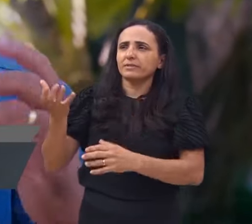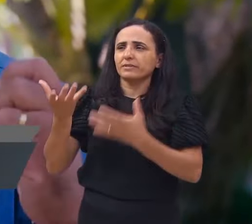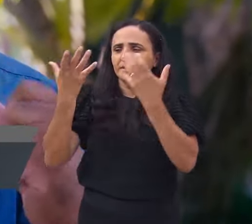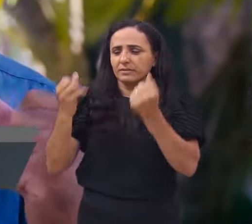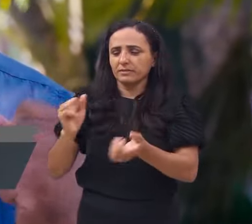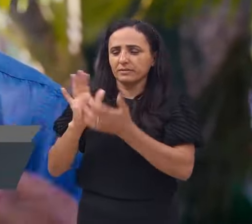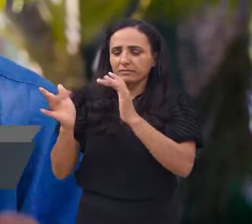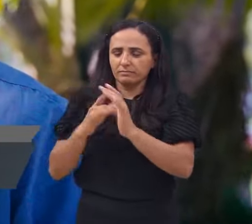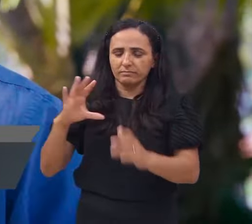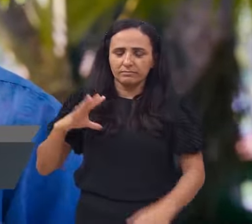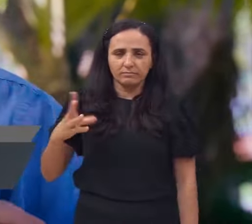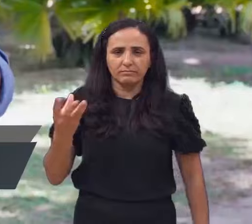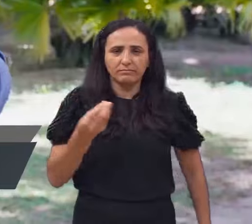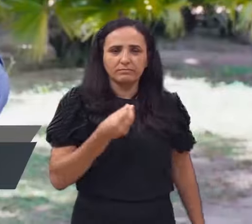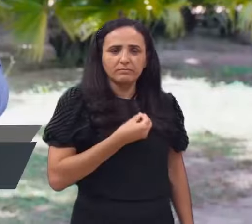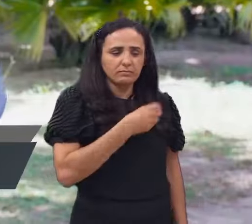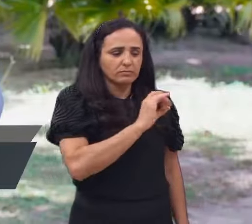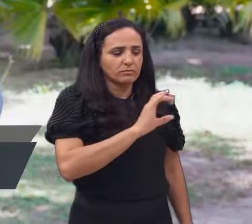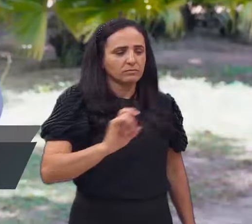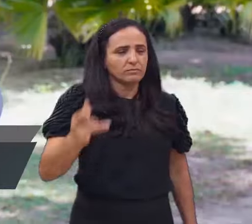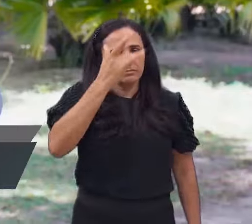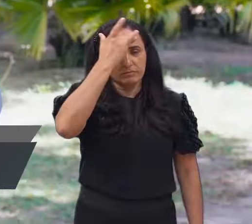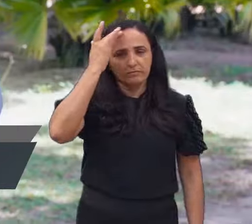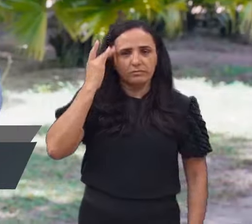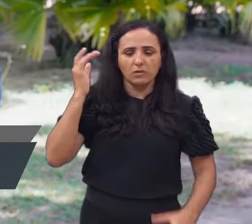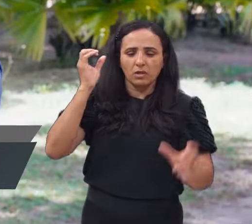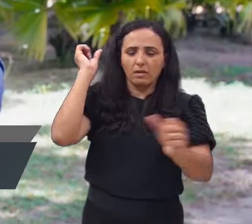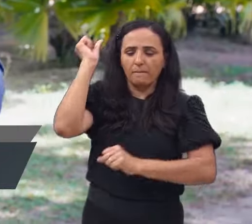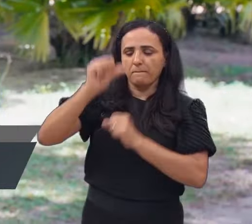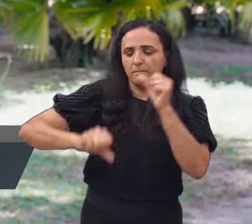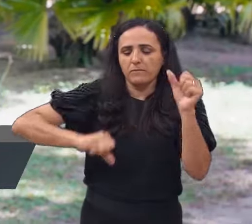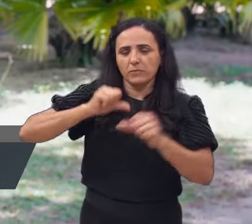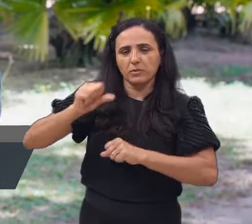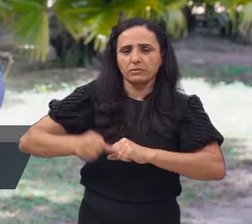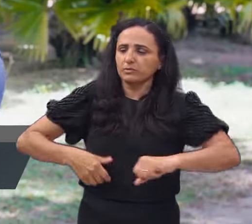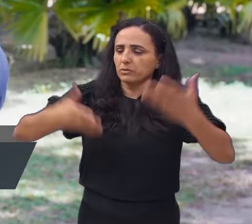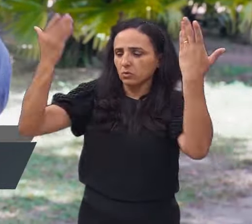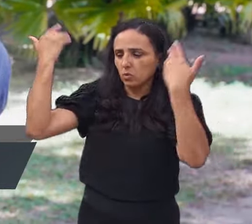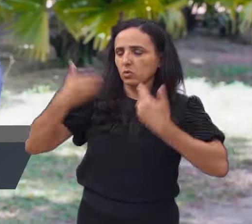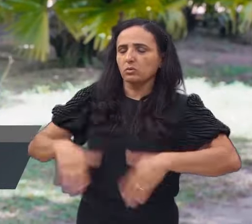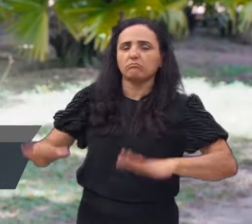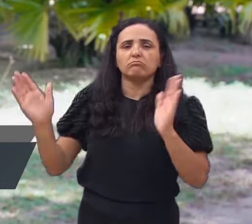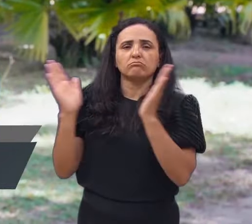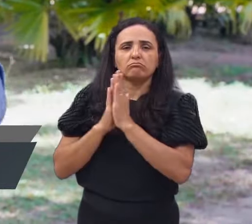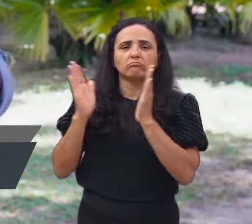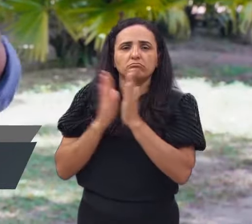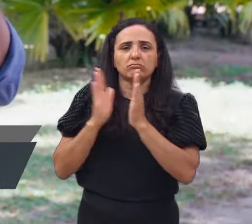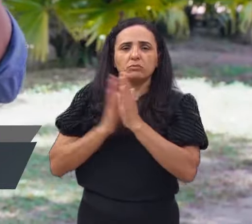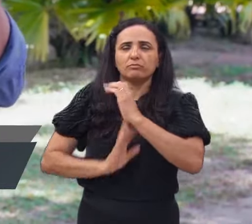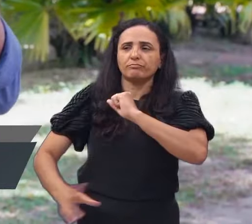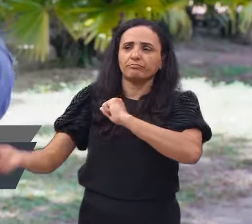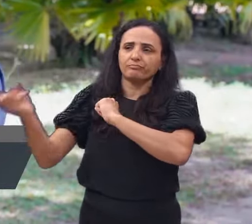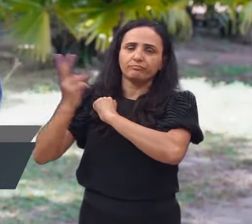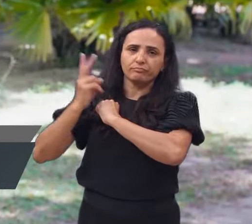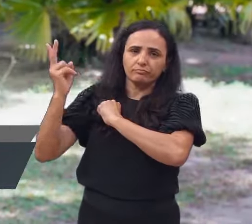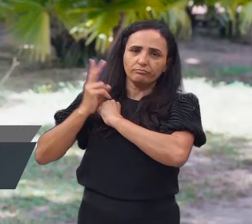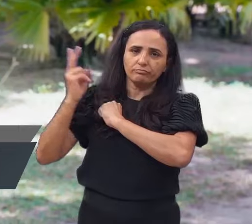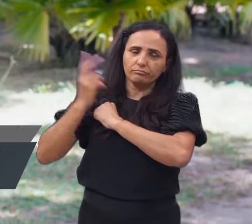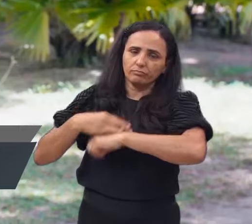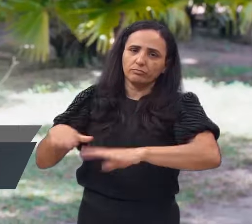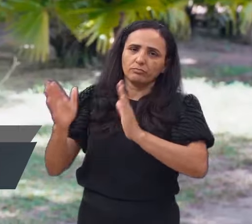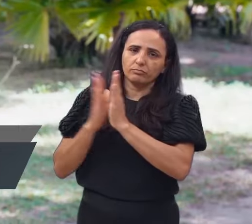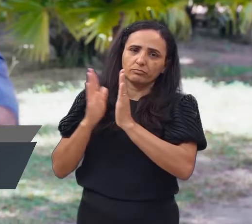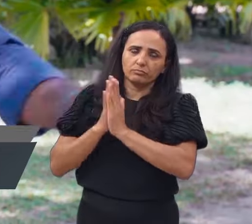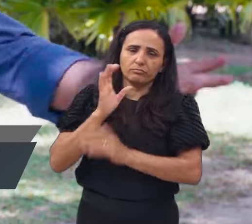e você vai sentir o impacto da presença do Espírito Santo, e Ele transformando o teu nome, transformando o teu caráter, te dando uma nova